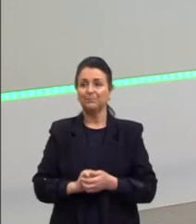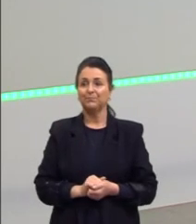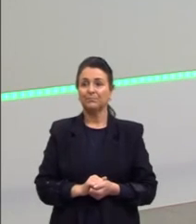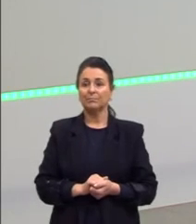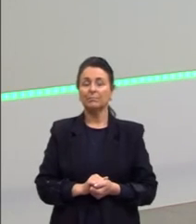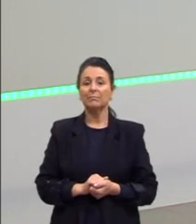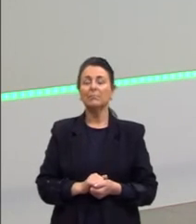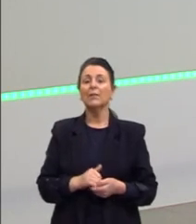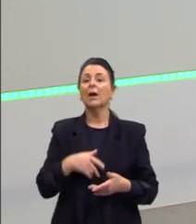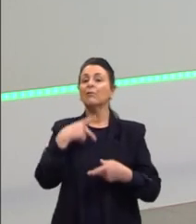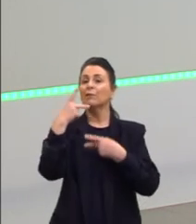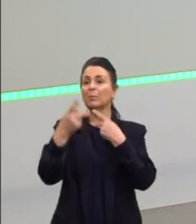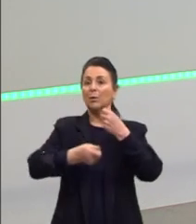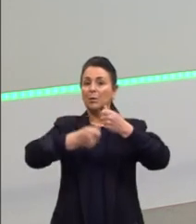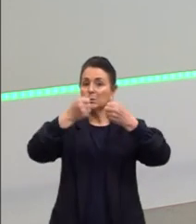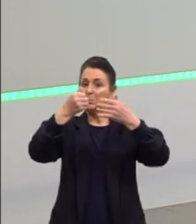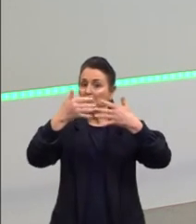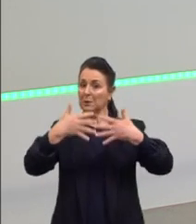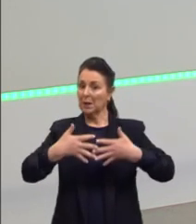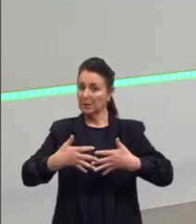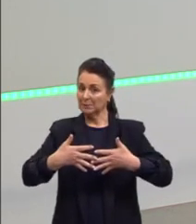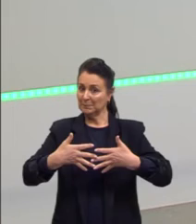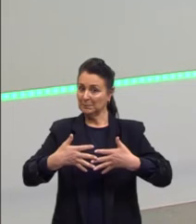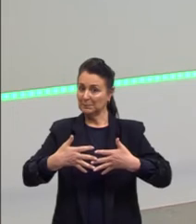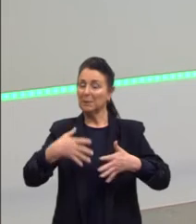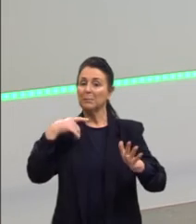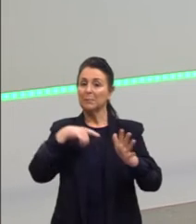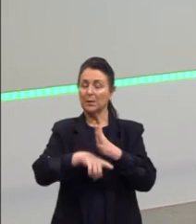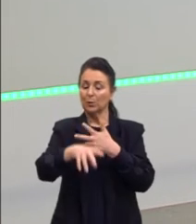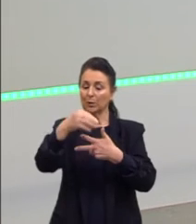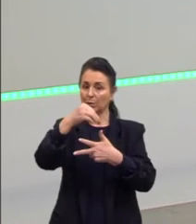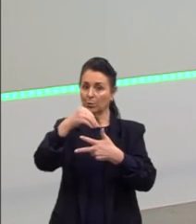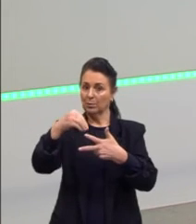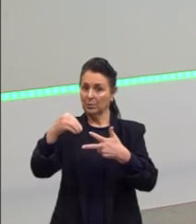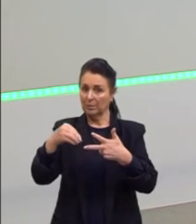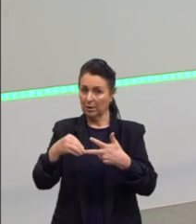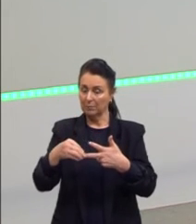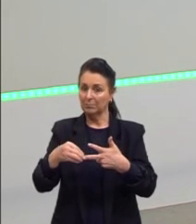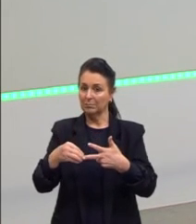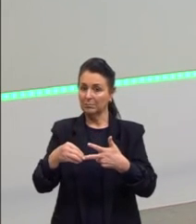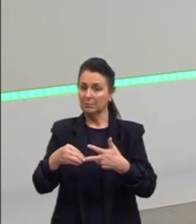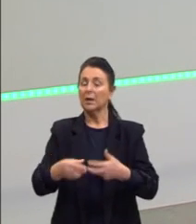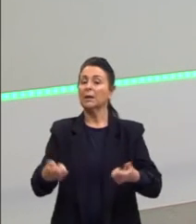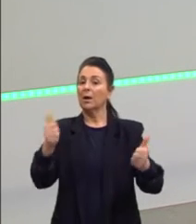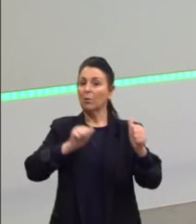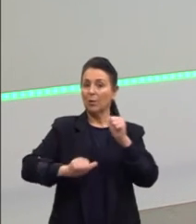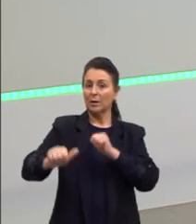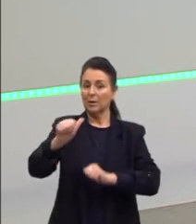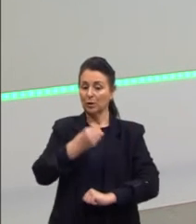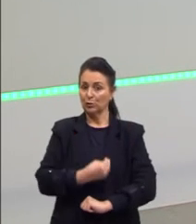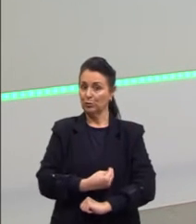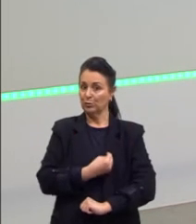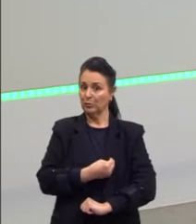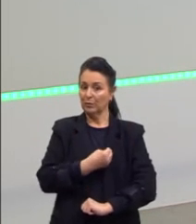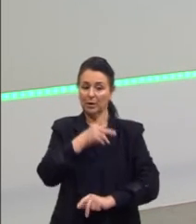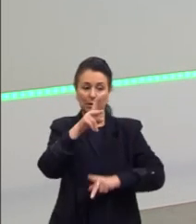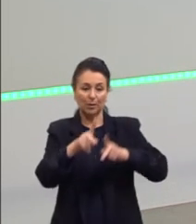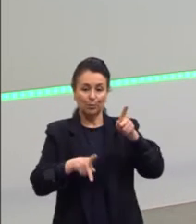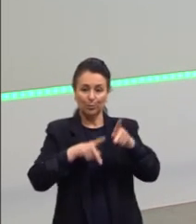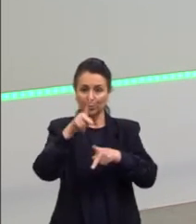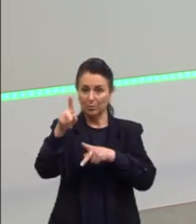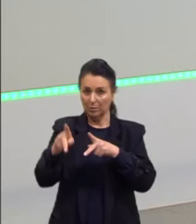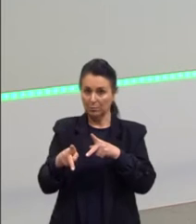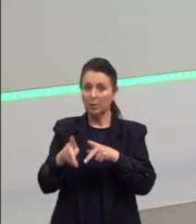Vamos falar, então, uma atividade do Enem que cai sobre a qualidade de vida das populações que